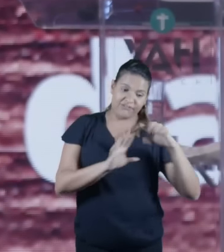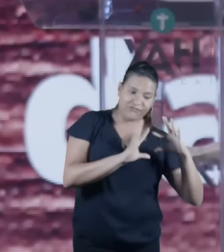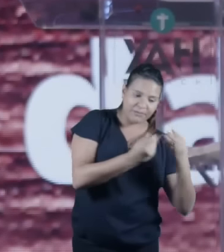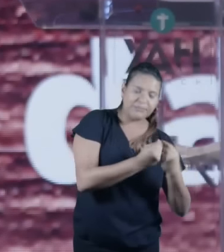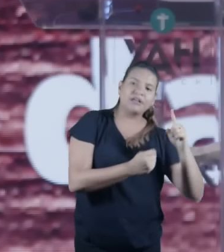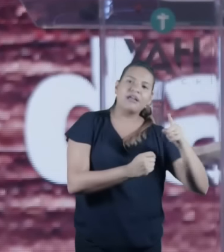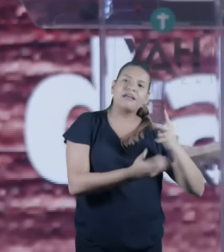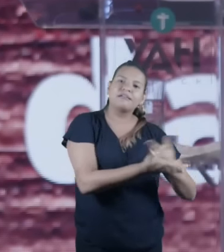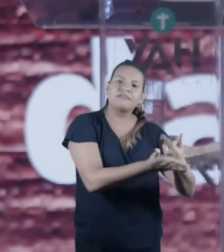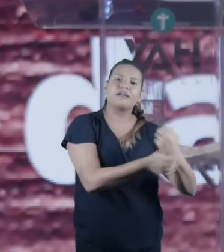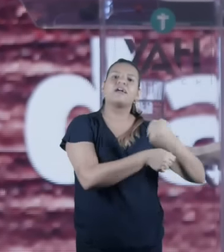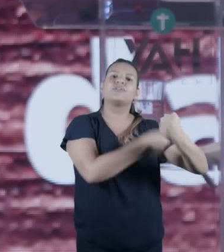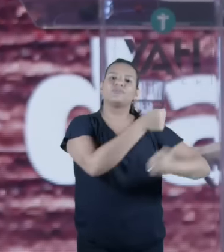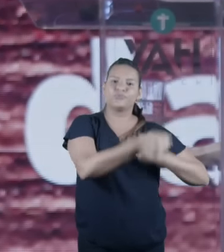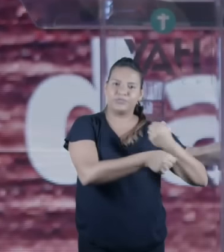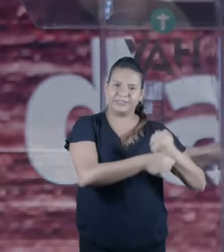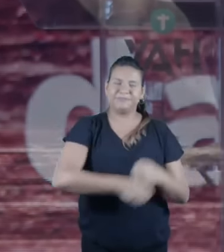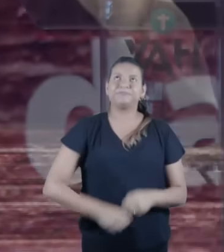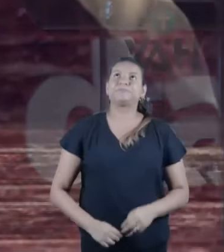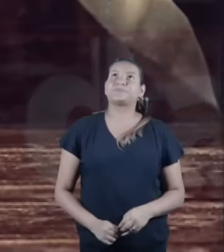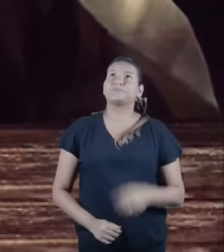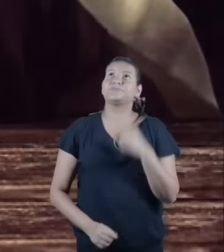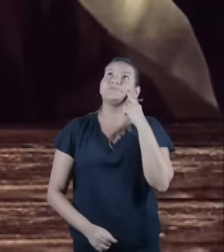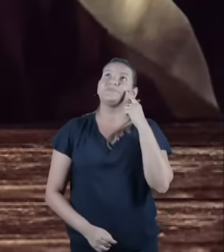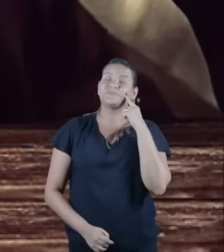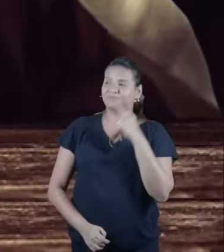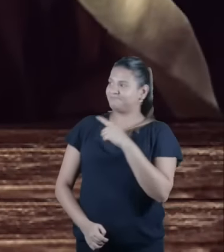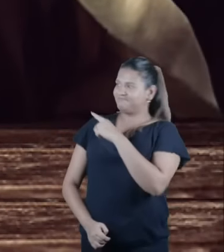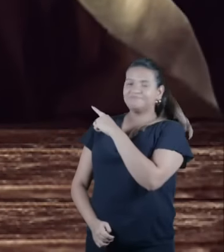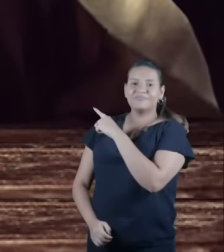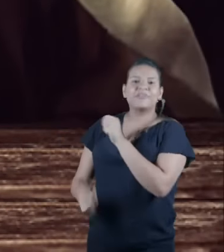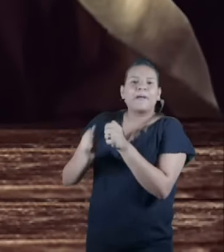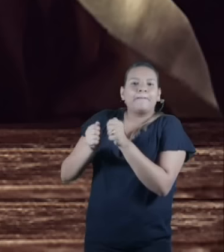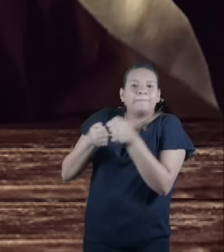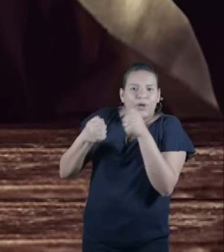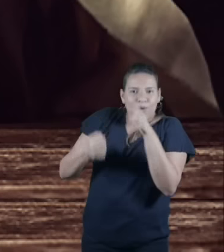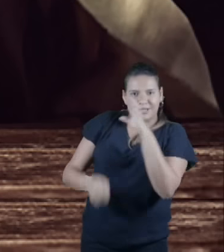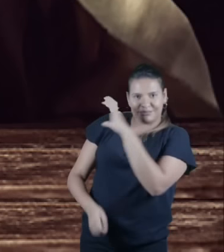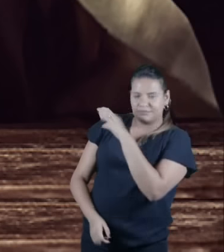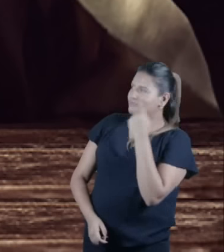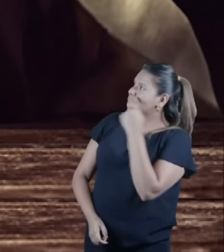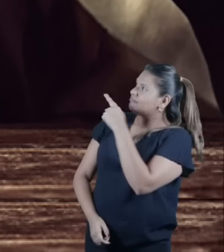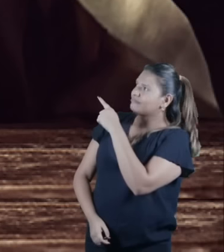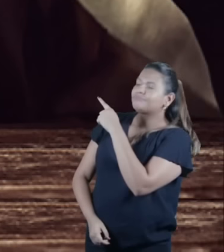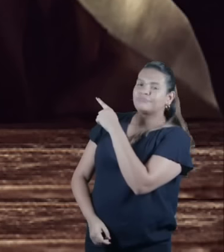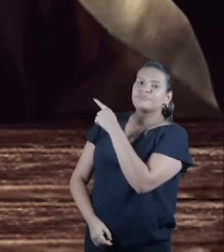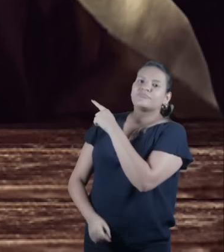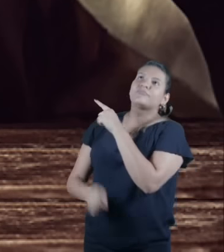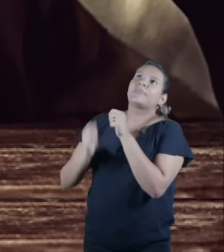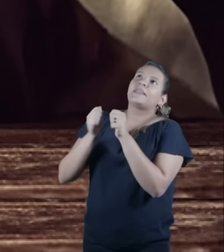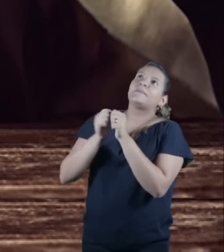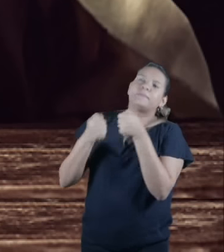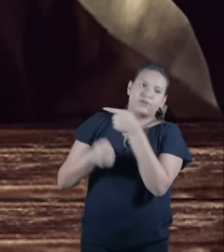sim esse aqui é um dos você pode dizer que é um dos pães que se comia mas não na páscoa judaica na páscoa judaica é proibido se comer pão com